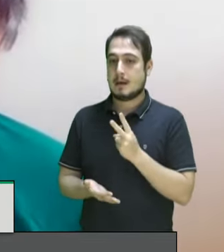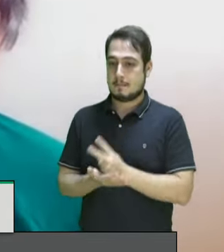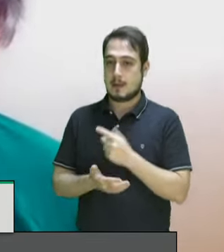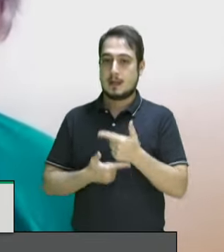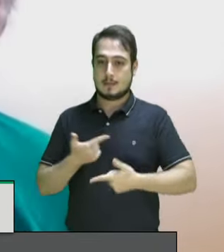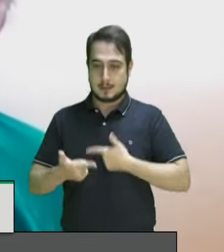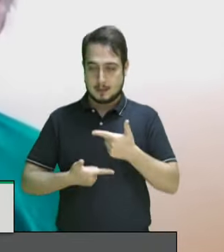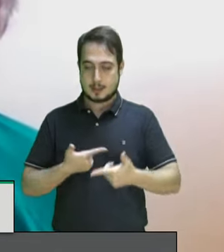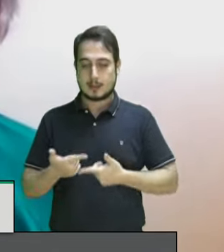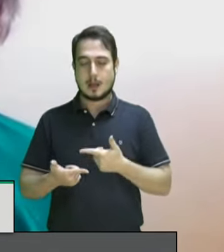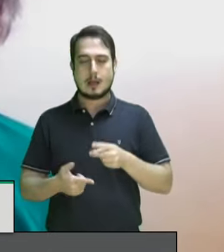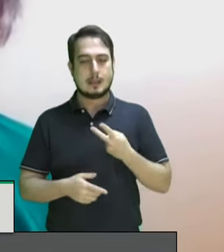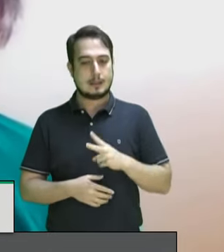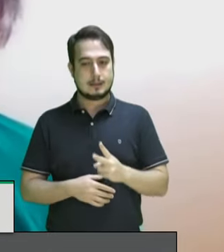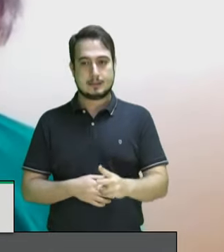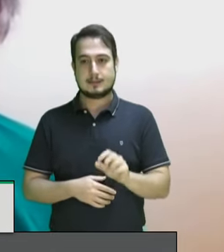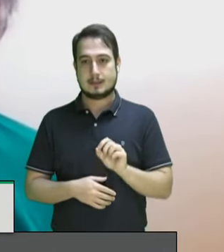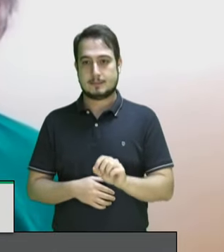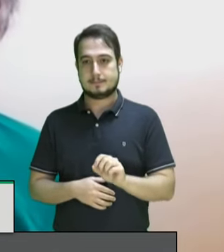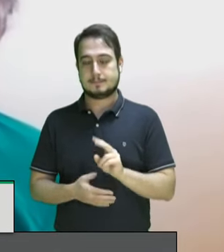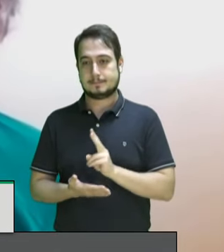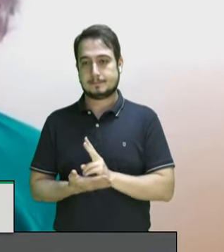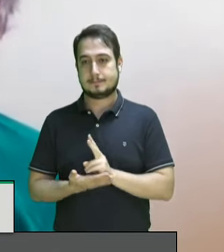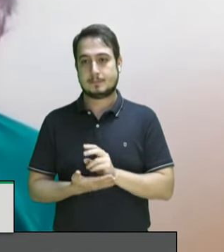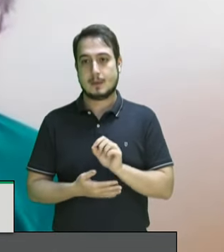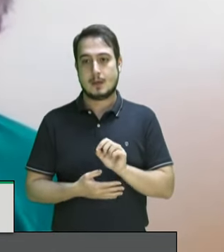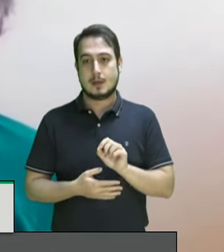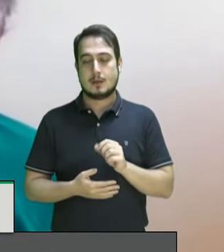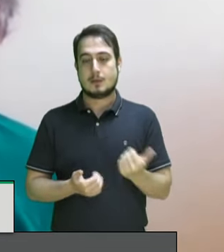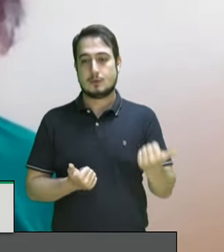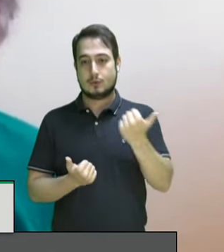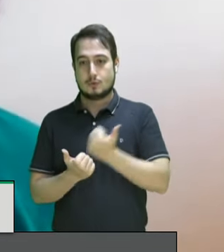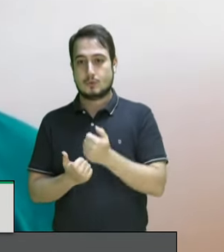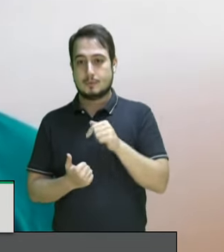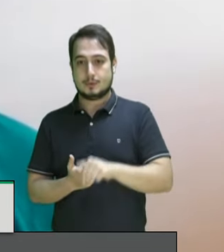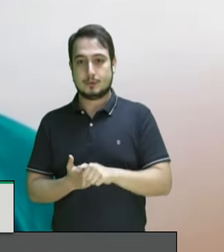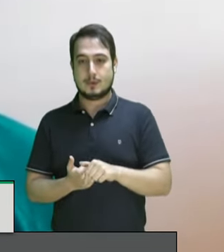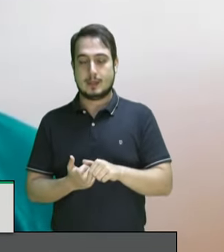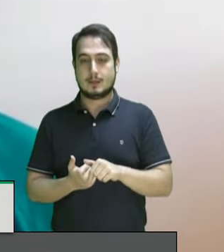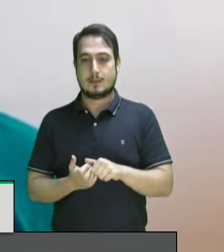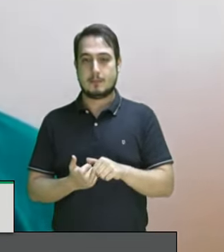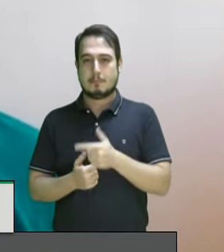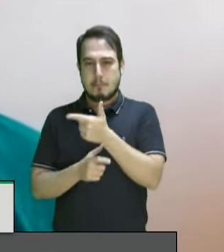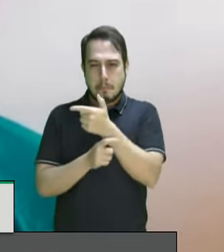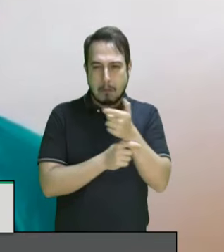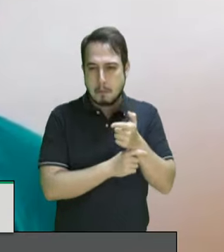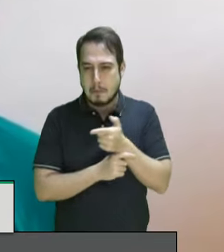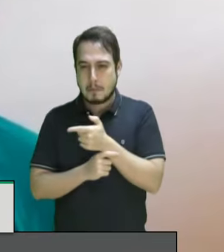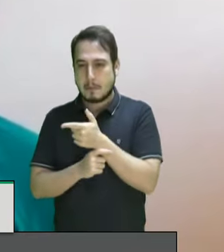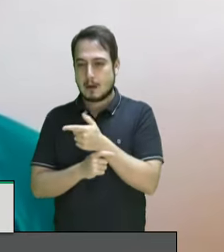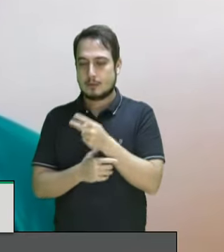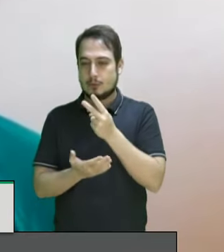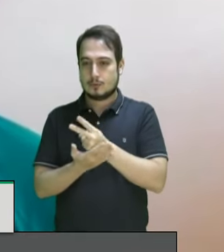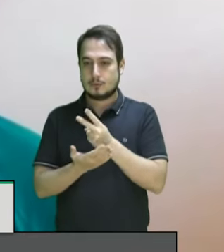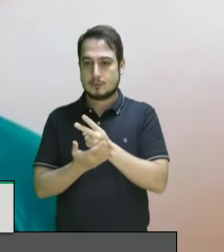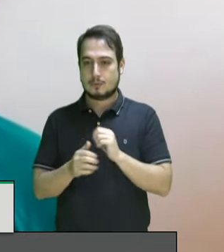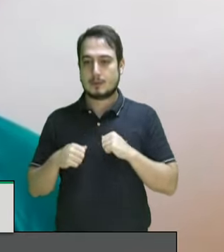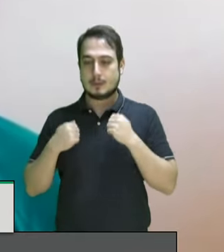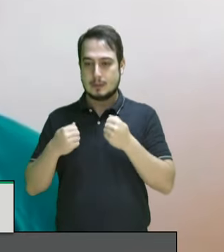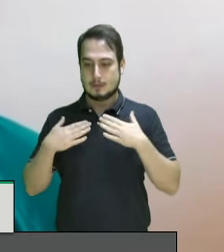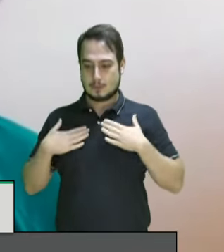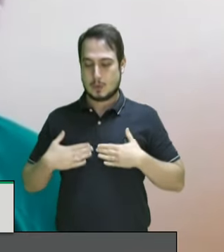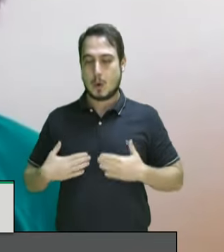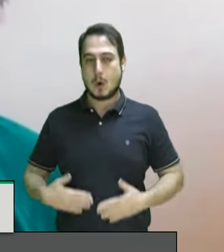ferro dos grilhões da senzala substituído pelo aço das balas nos mesmos corpos, nos mesmos